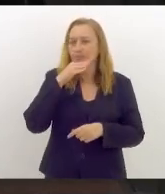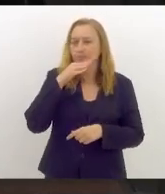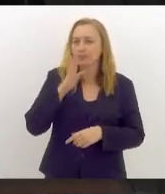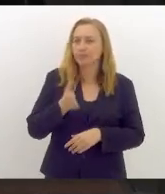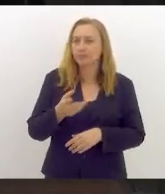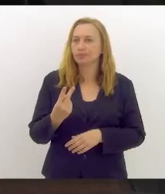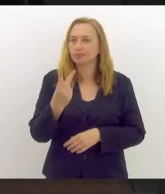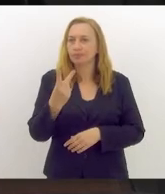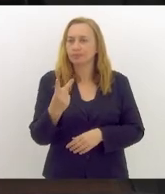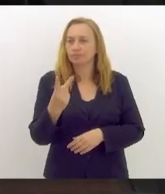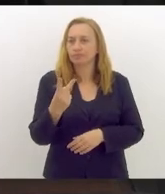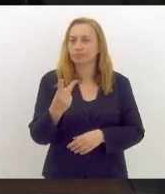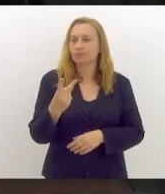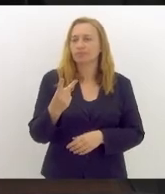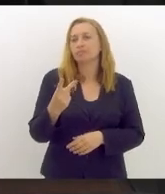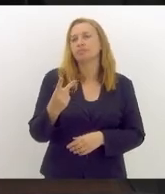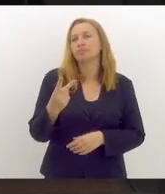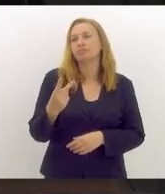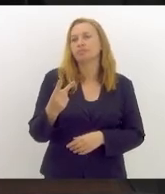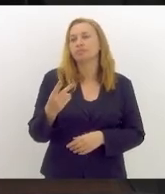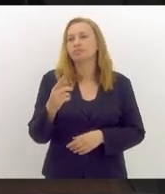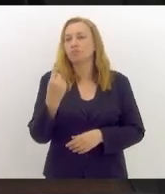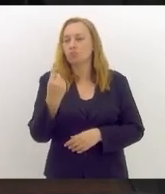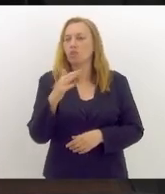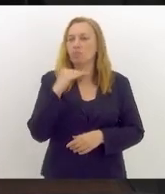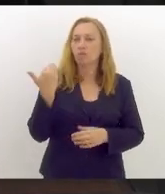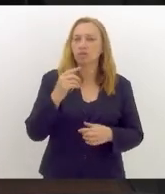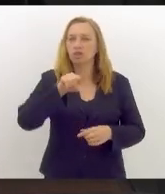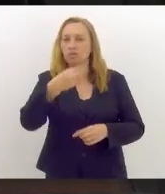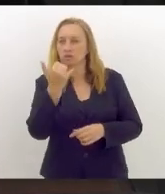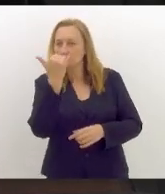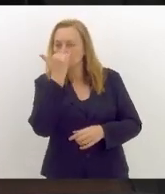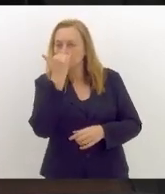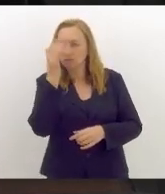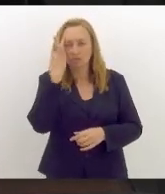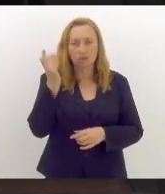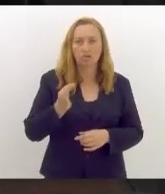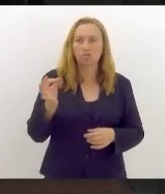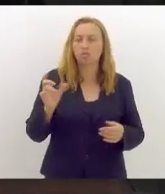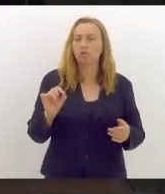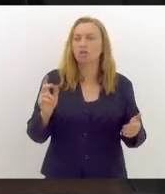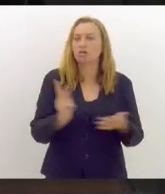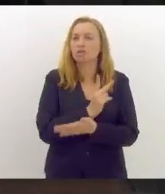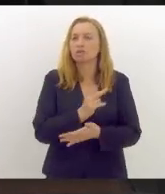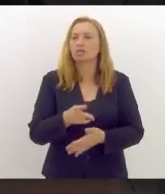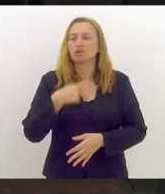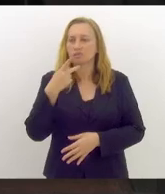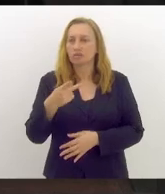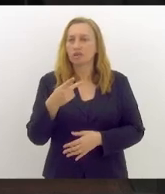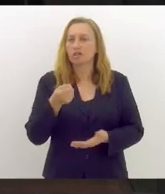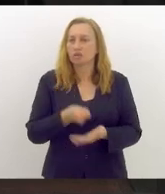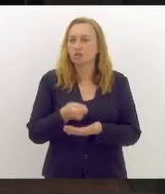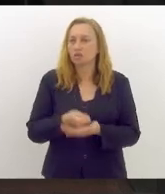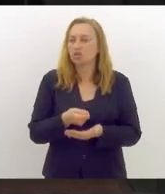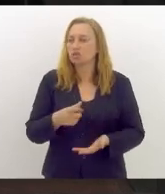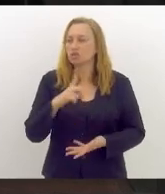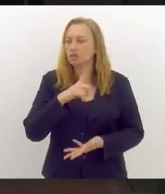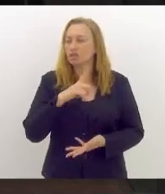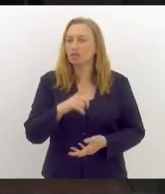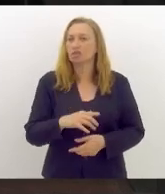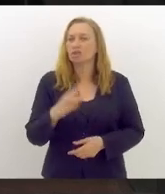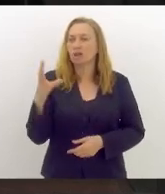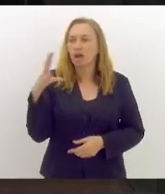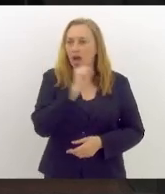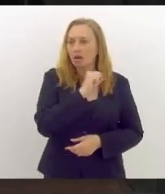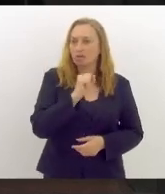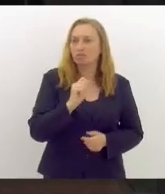duas vítimas, uma fatal e outra ferida, não sabemos ainda se há desdobramentos, quero aqui fazer a manifestação e exigir que haja o mais